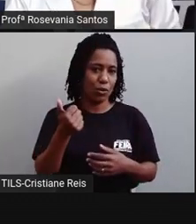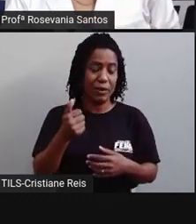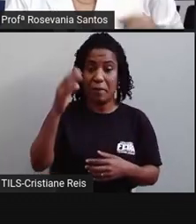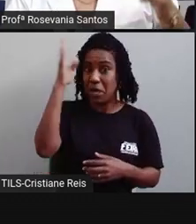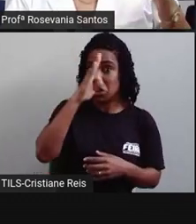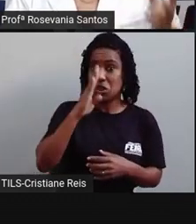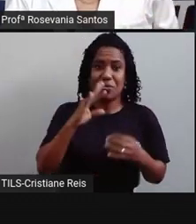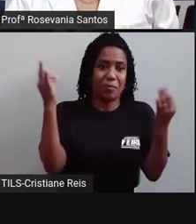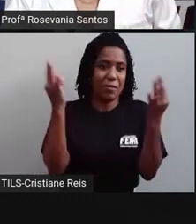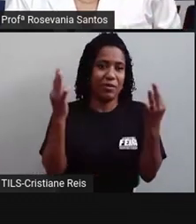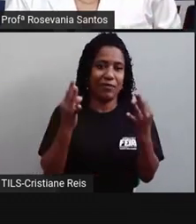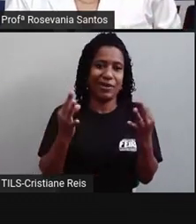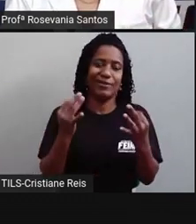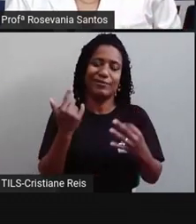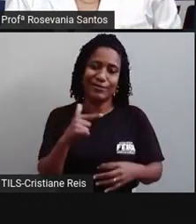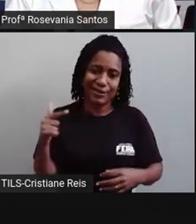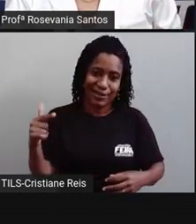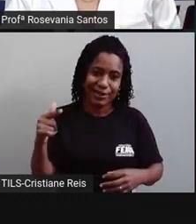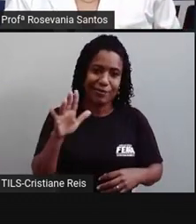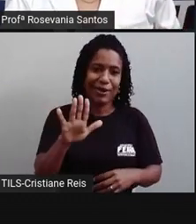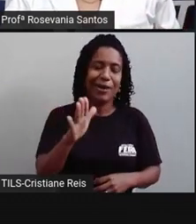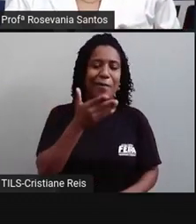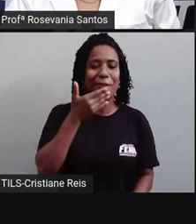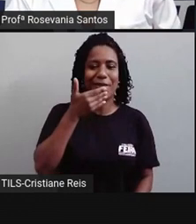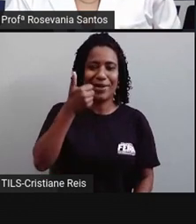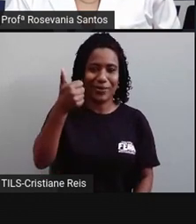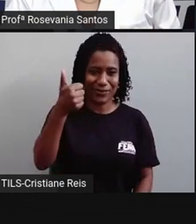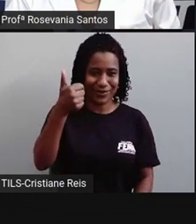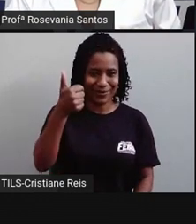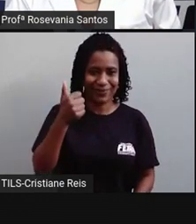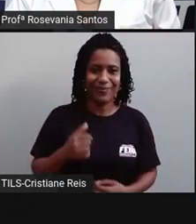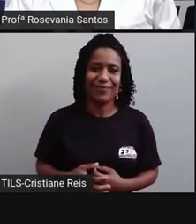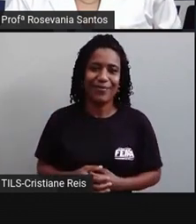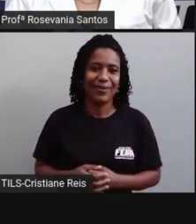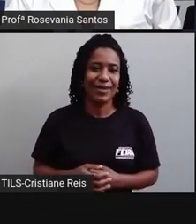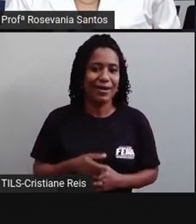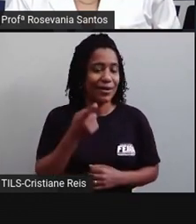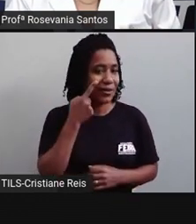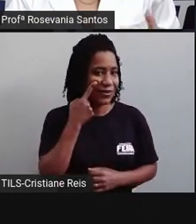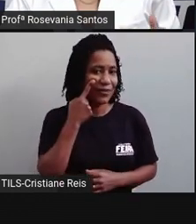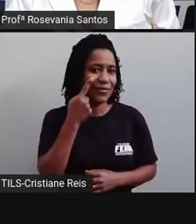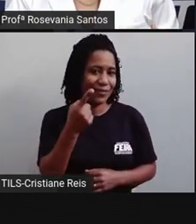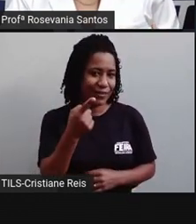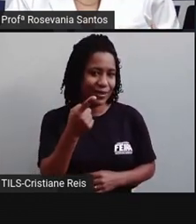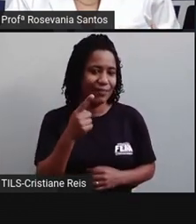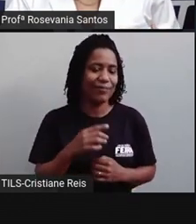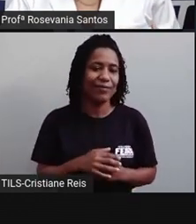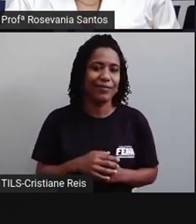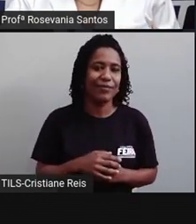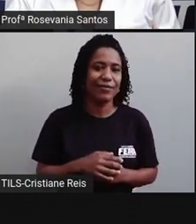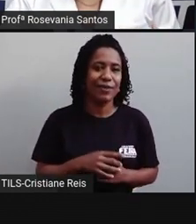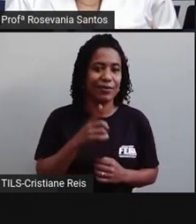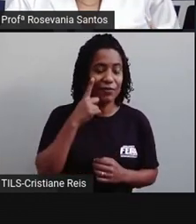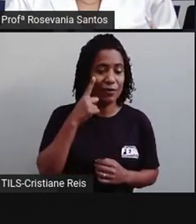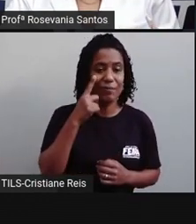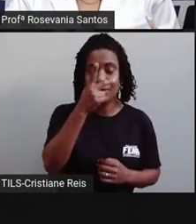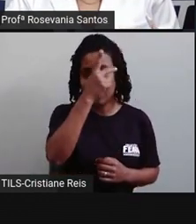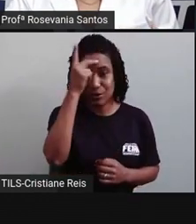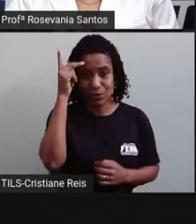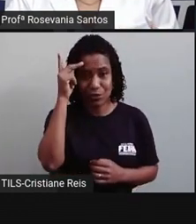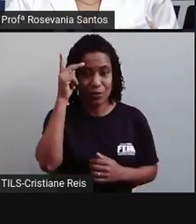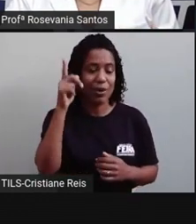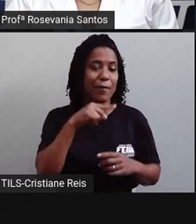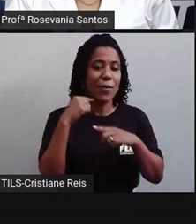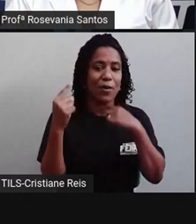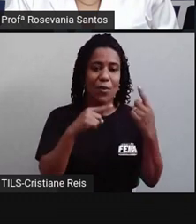compensação, houve uma melhora e aí essa melhora, ela acaba refletindo que diminui a quantidade de pessoas que